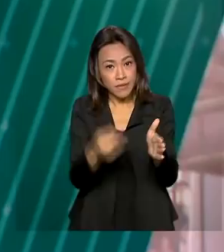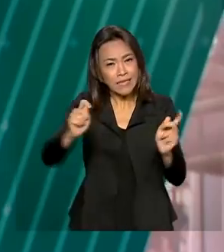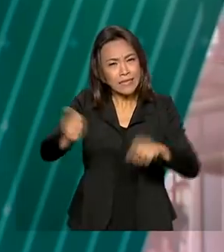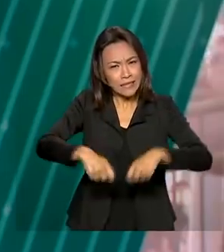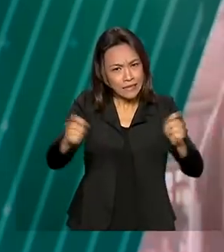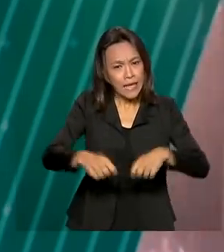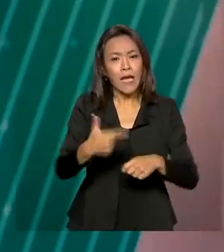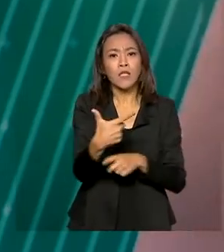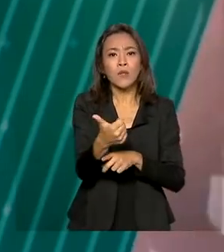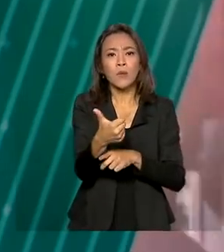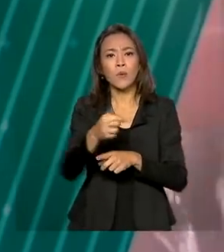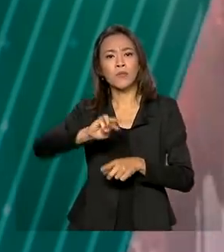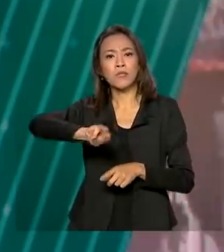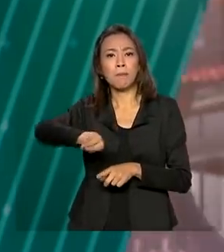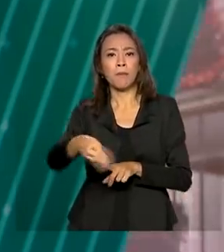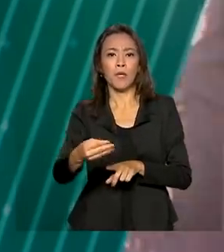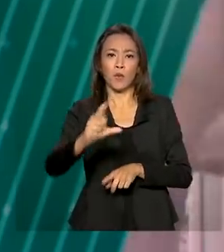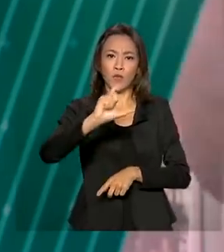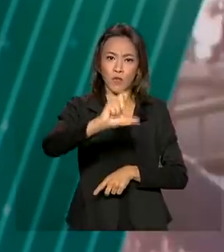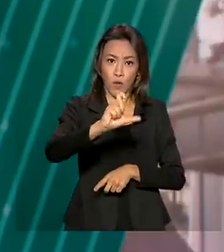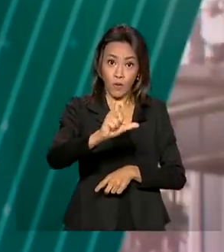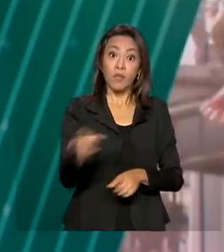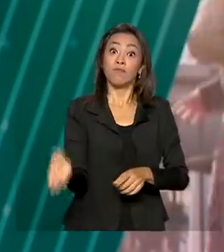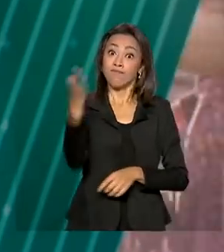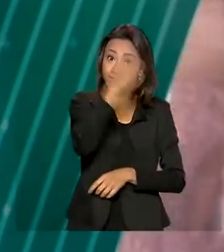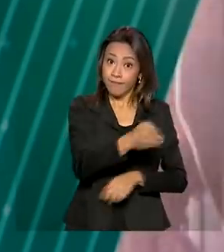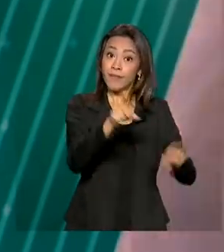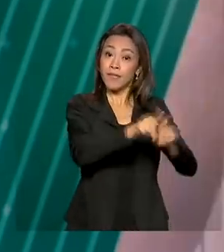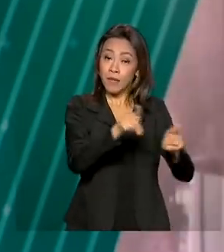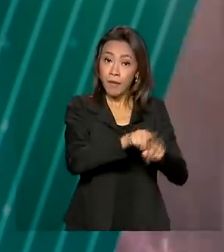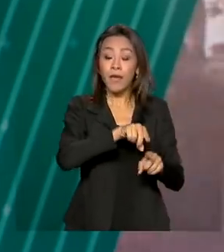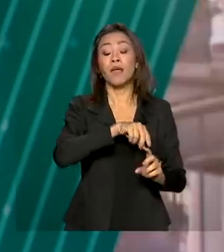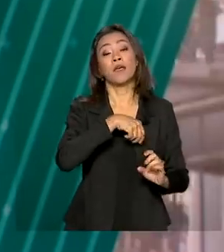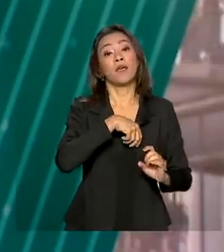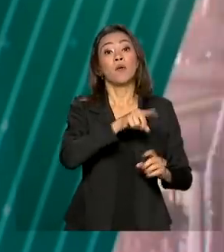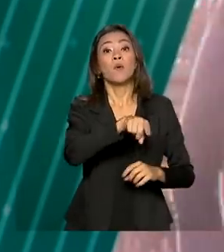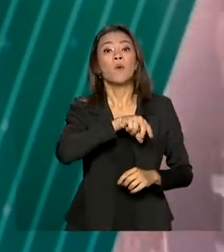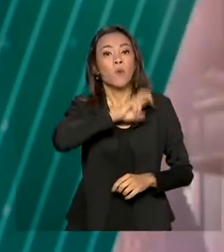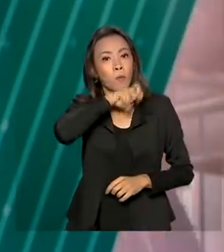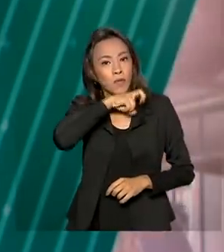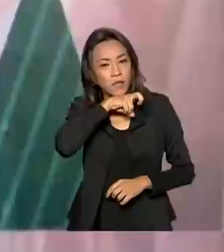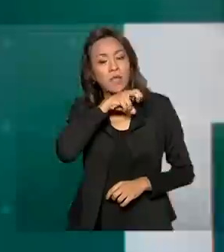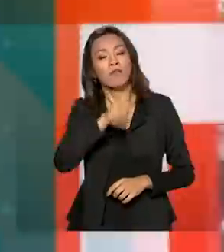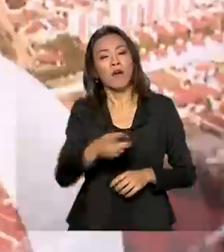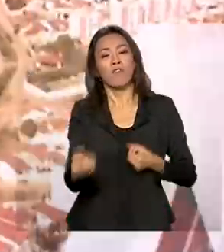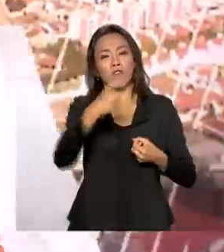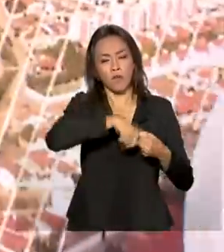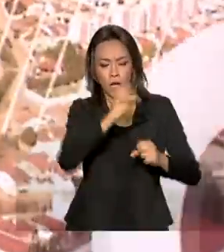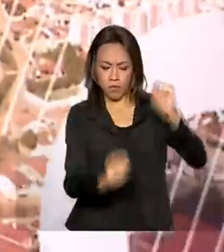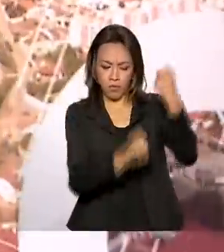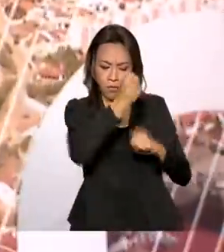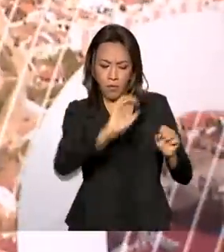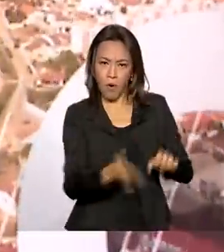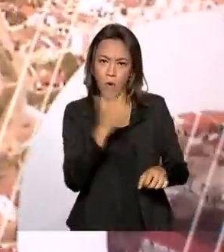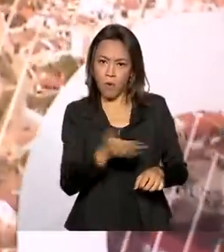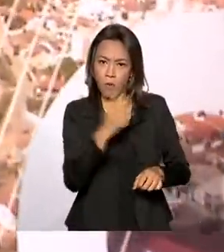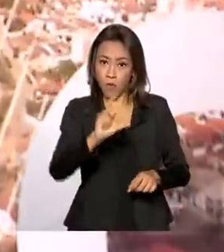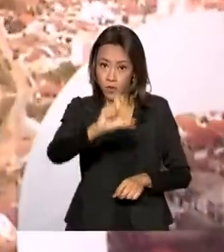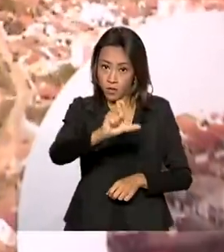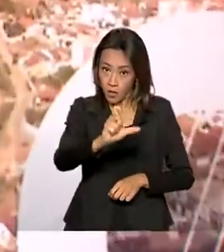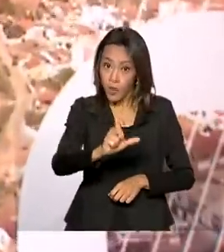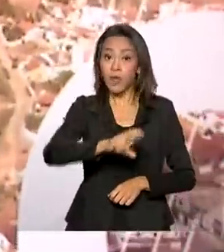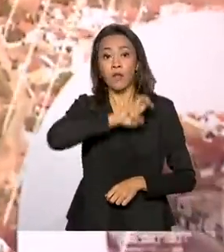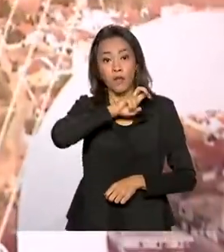12 milhões de doses. O Butantan também vai retomar a produção da Coronavac. O Instituto recebe hoje 3 mil